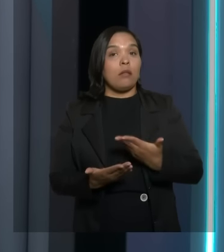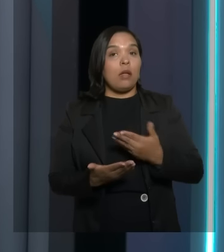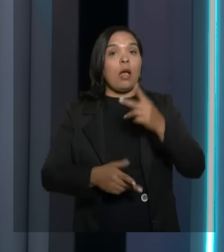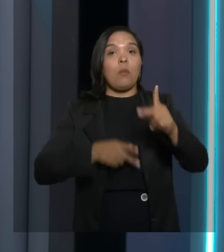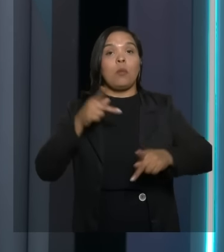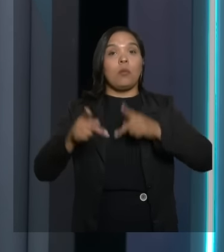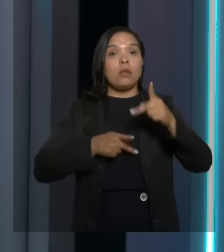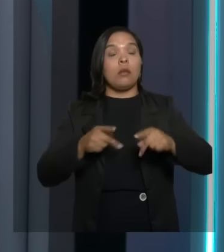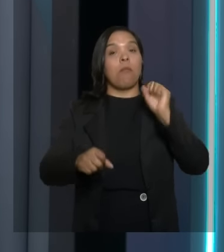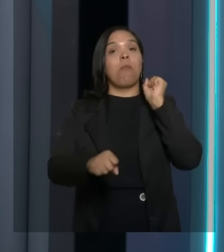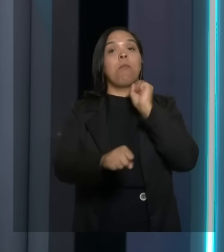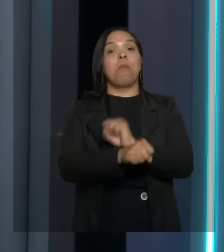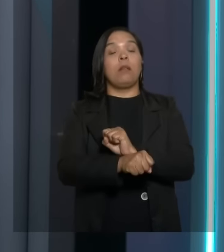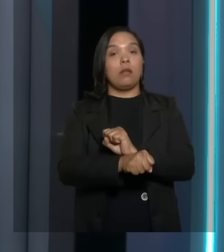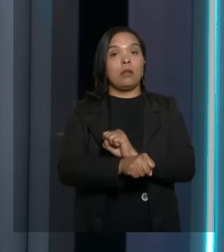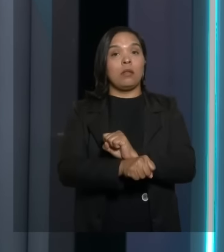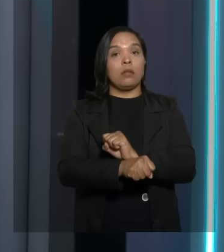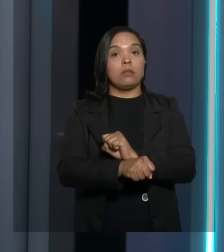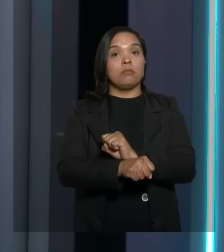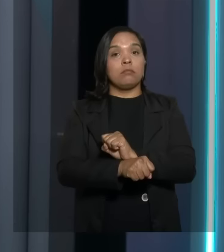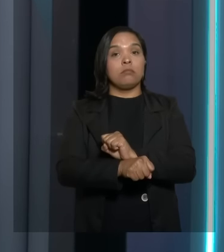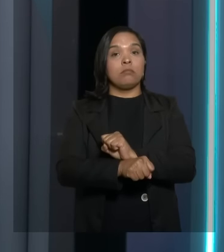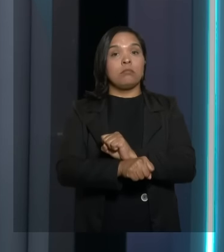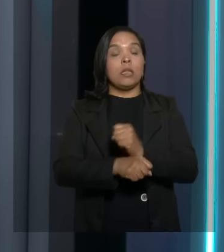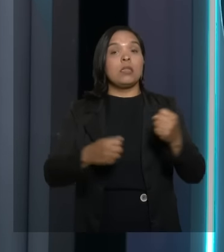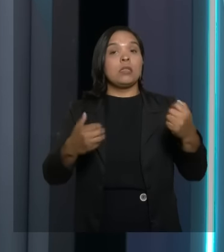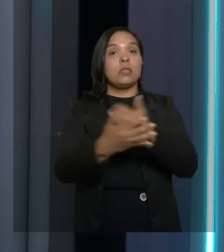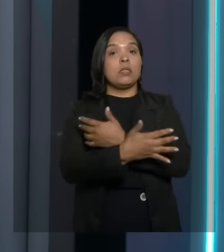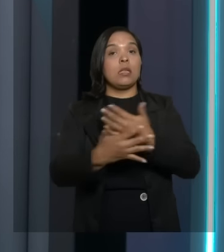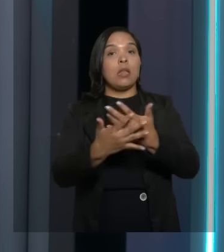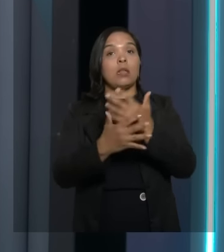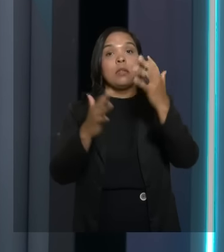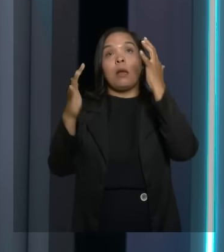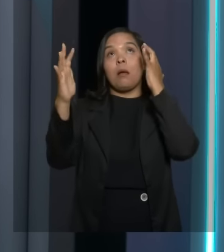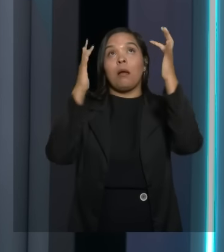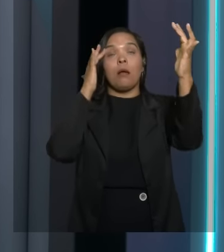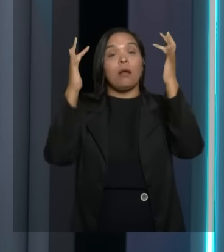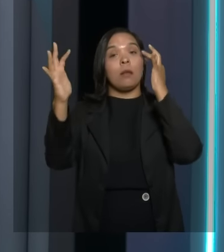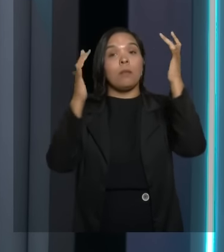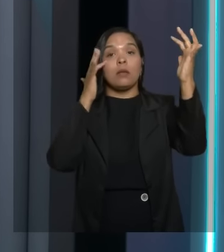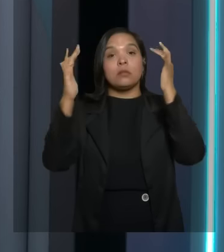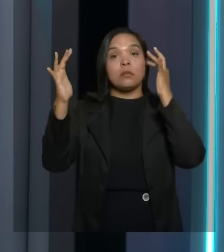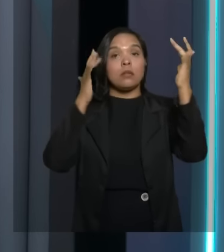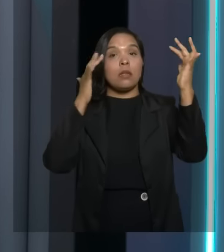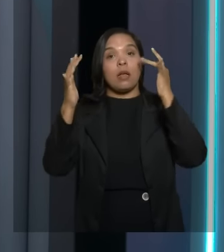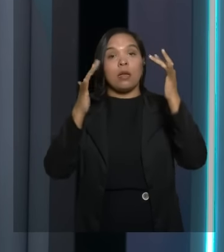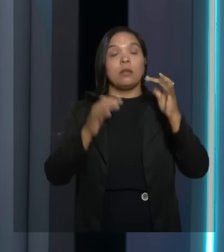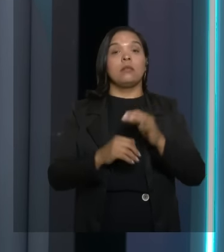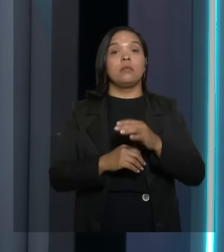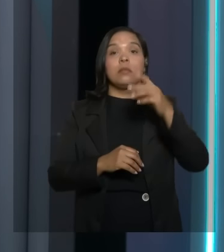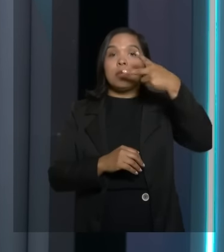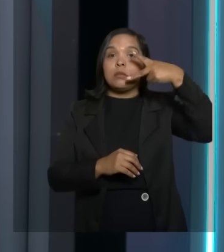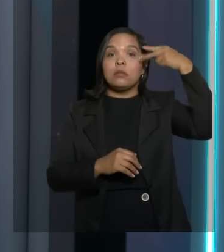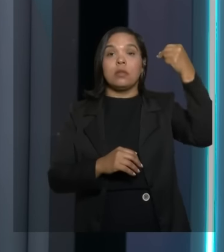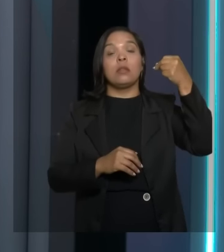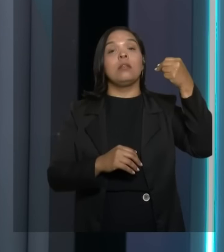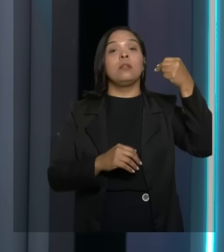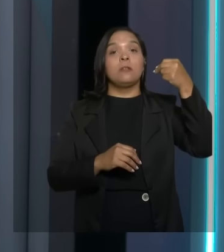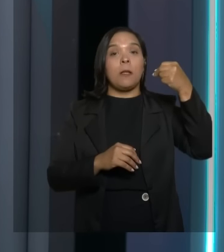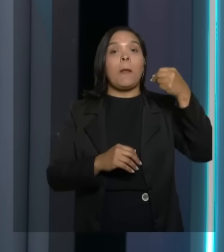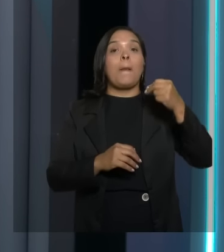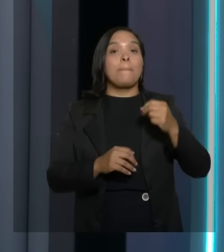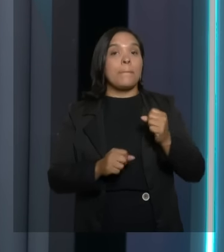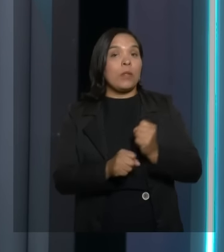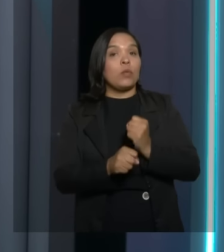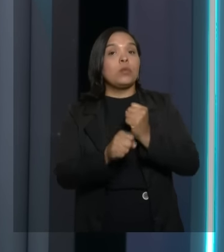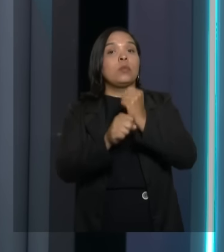atônita com esta cidade imaginária que a candidata está construindo no seu